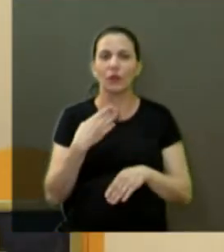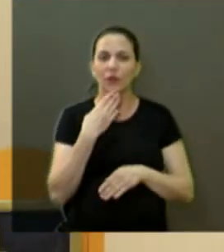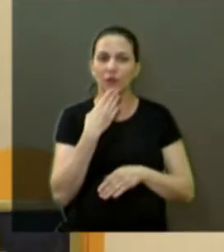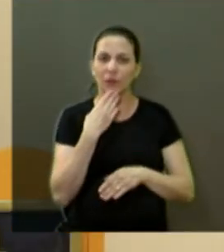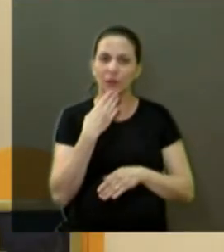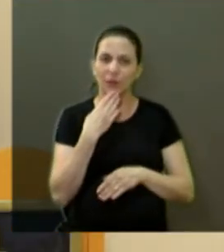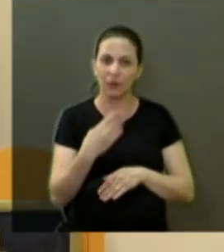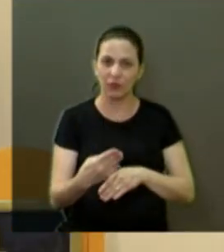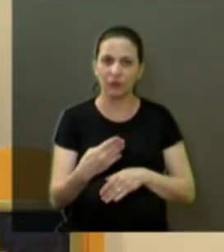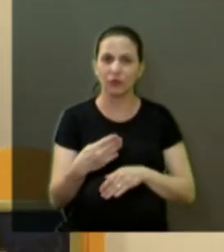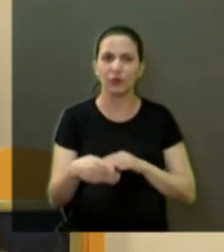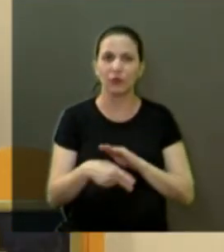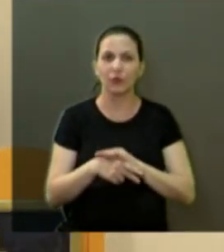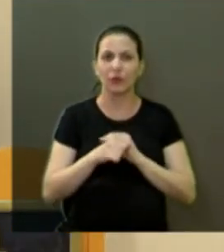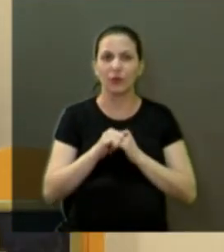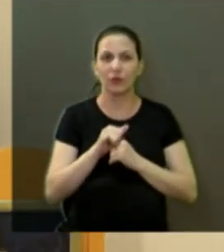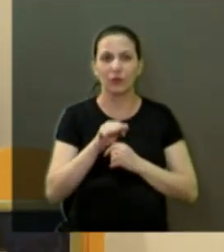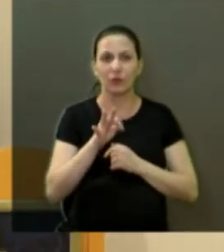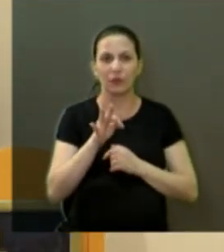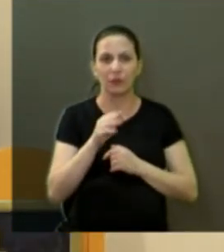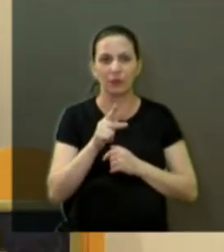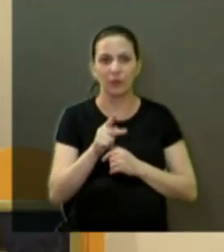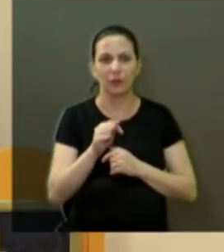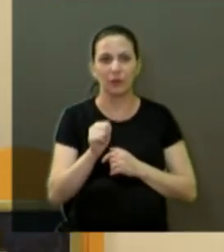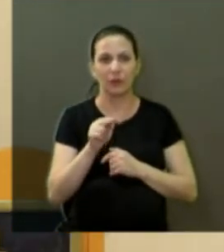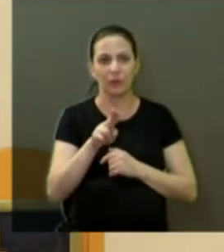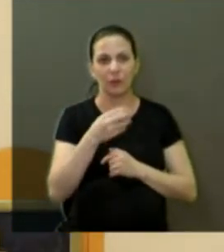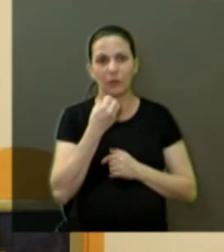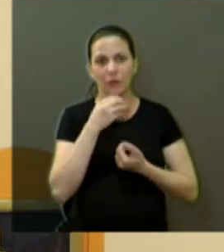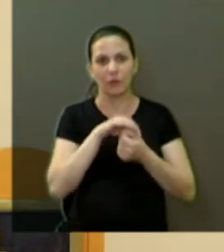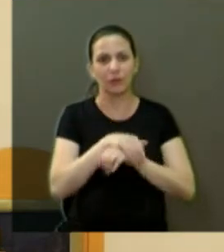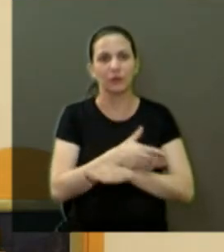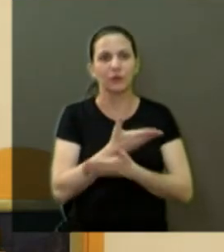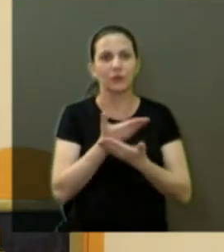misericórdia por conta do IPTU. Uma boa noite e obrigado a todos.